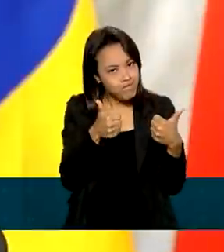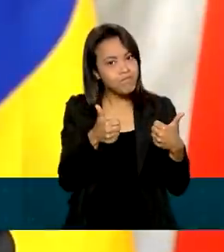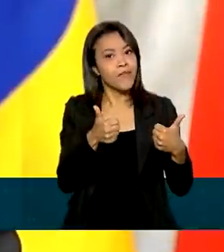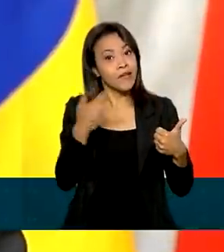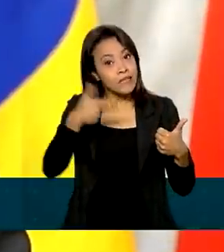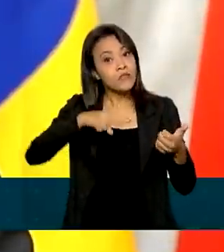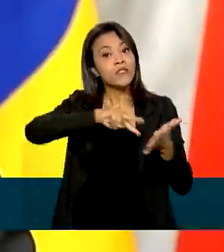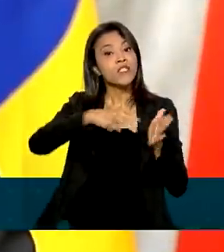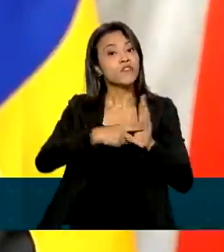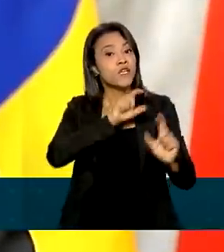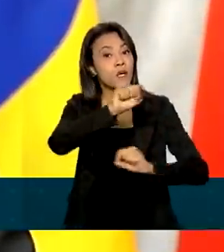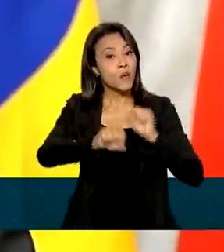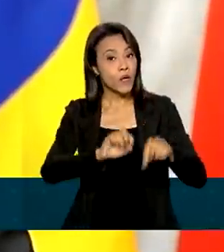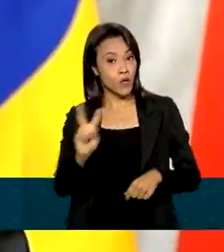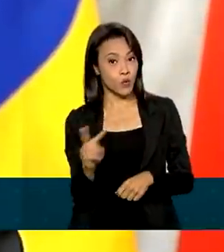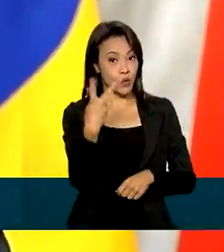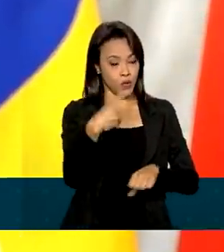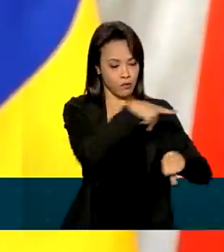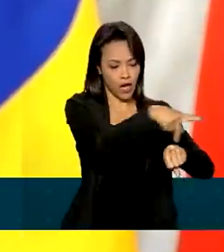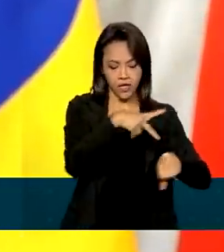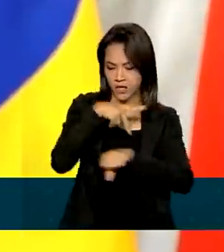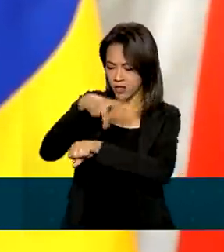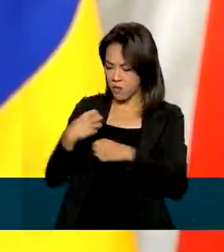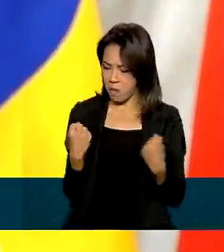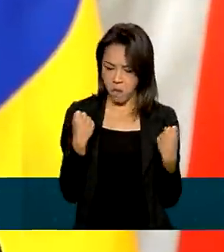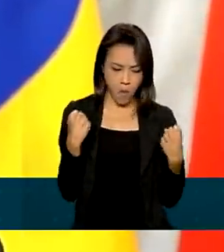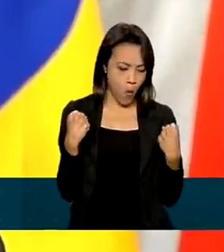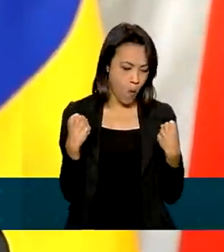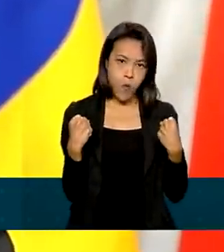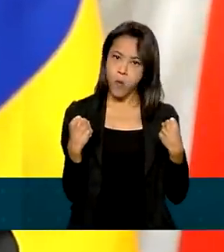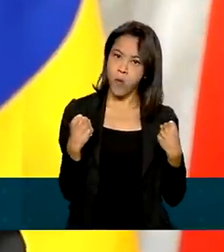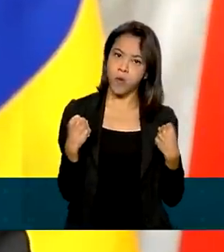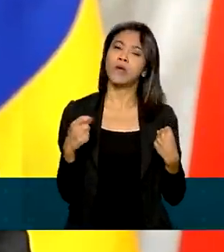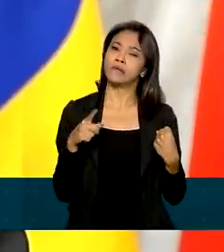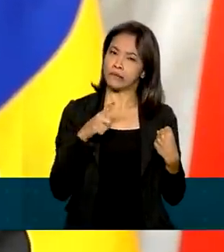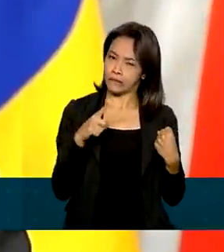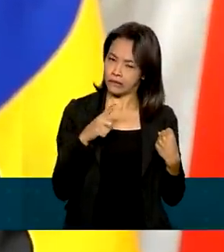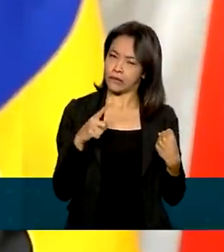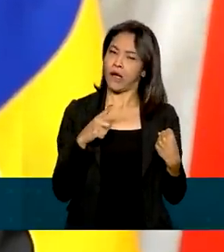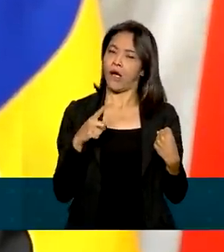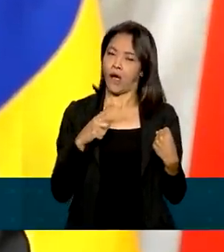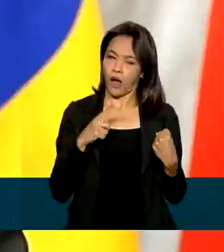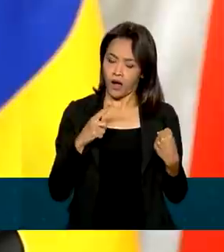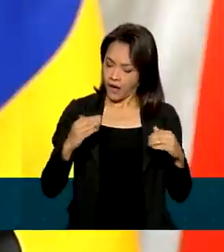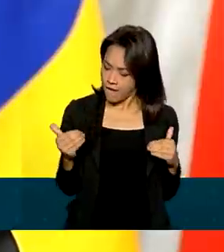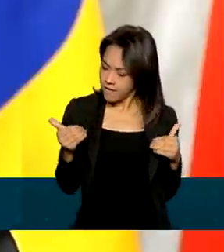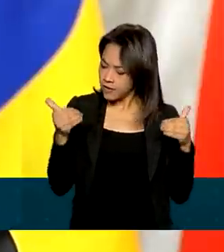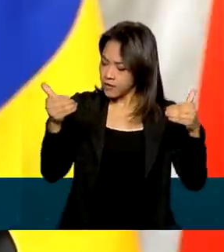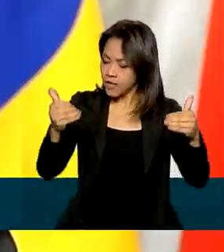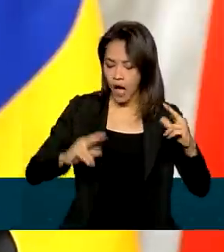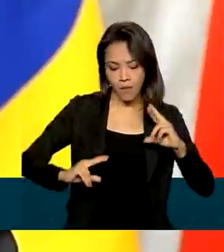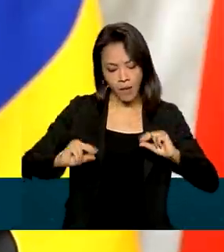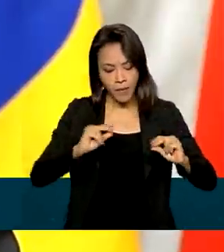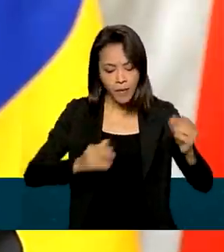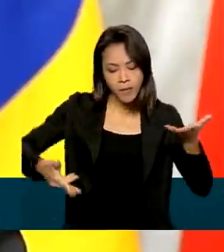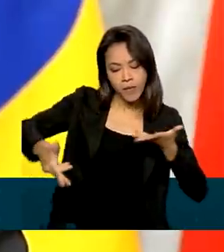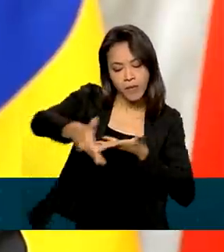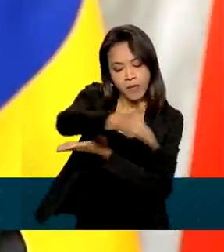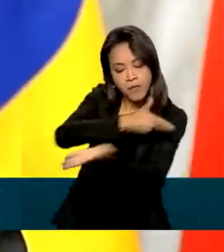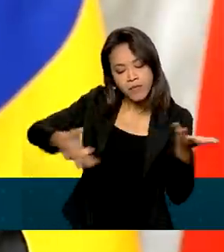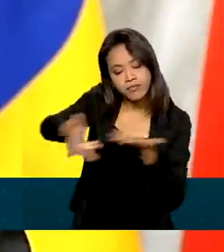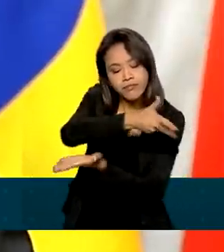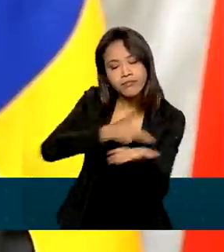É sinal que duas grandes potências têm muito a avançar, a